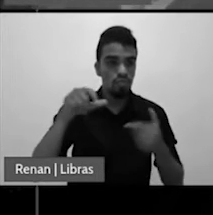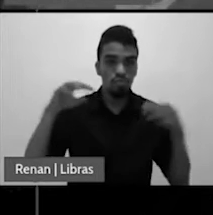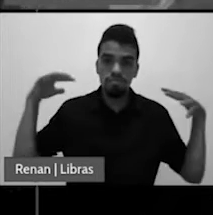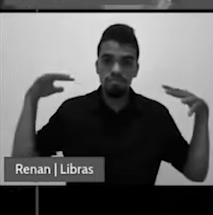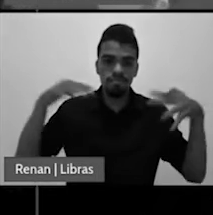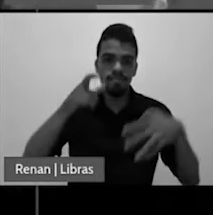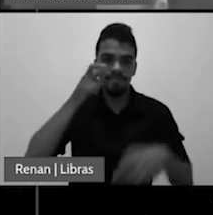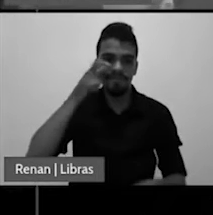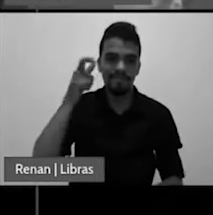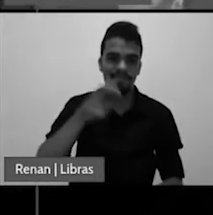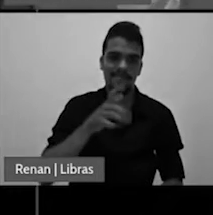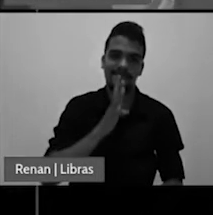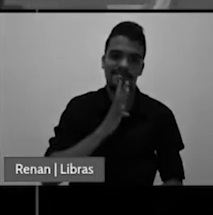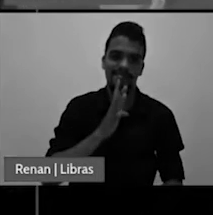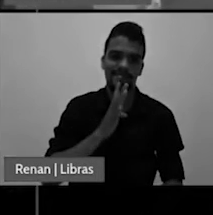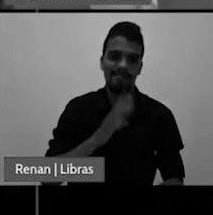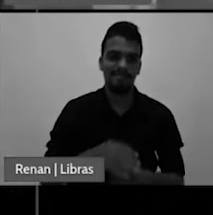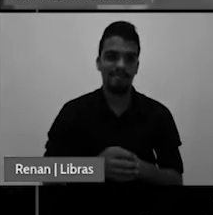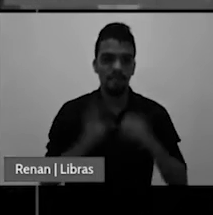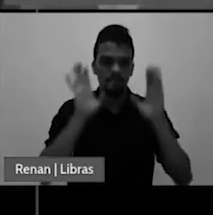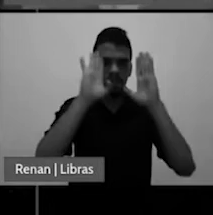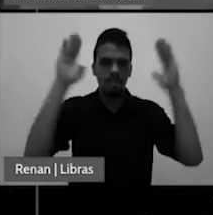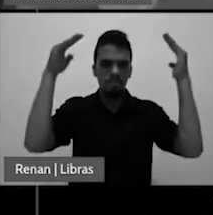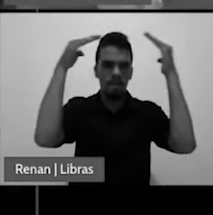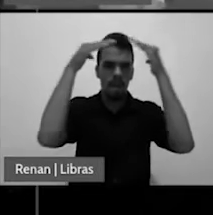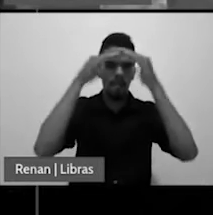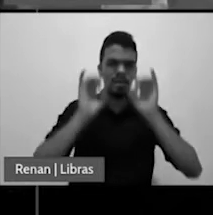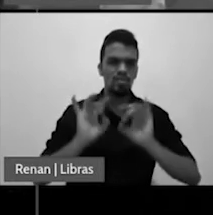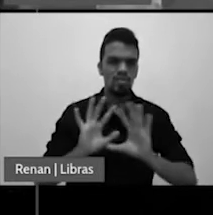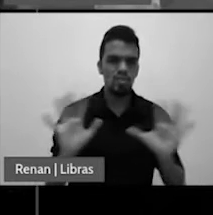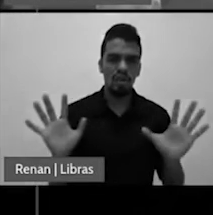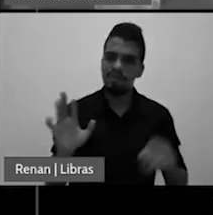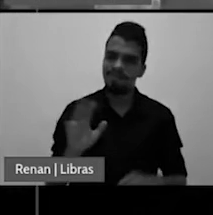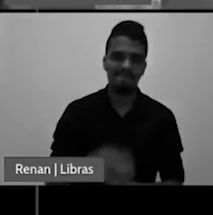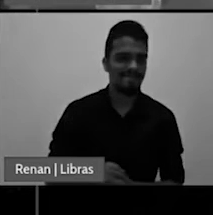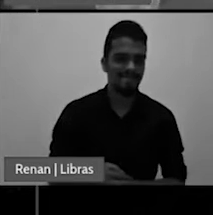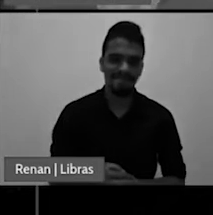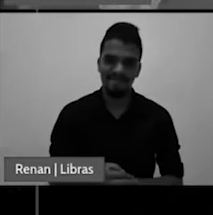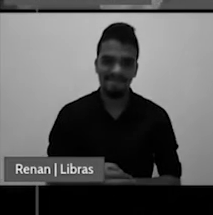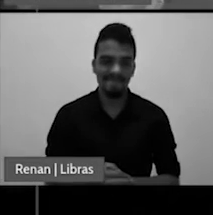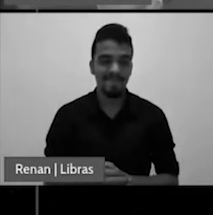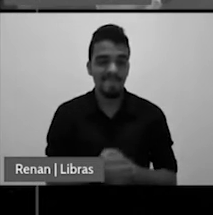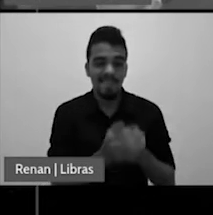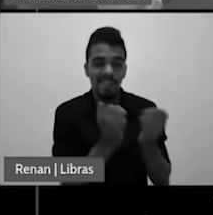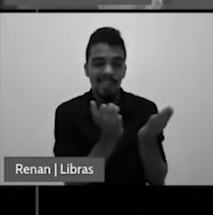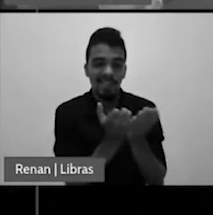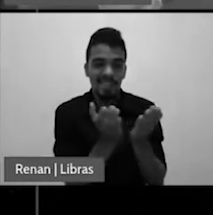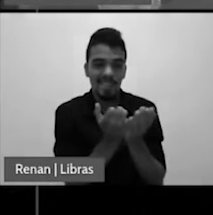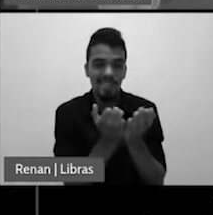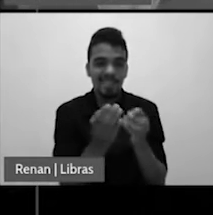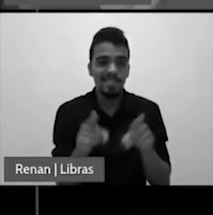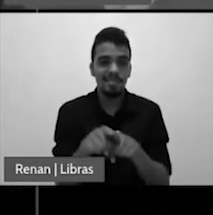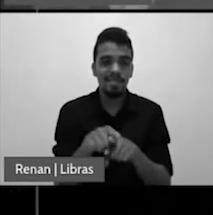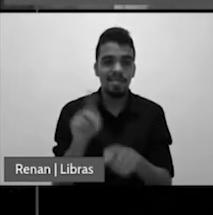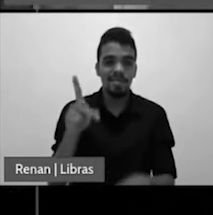muito bem são só os Papas não os evangélicos os protestantes também estão interessados no dia do Senhor